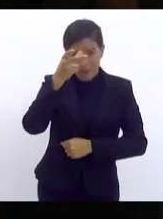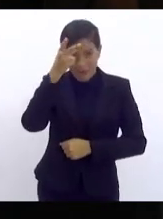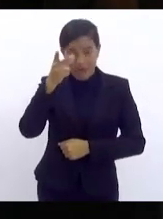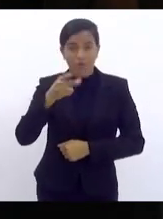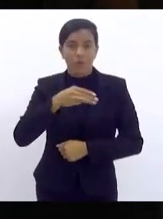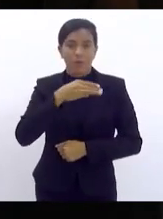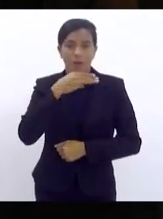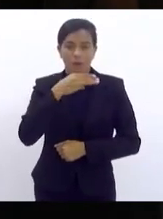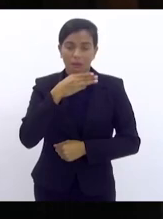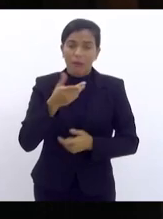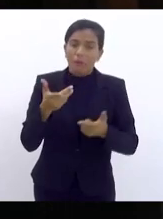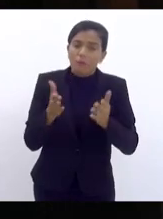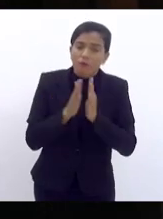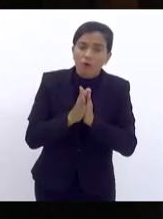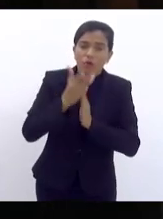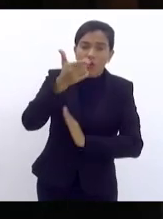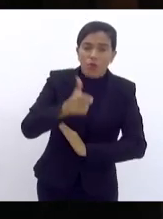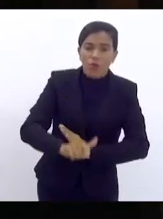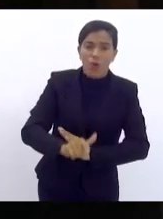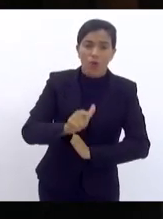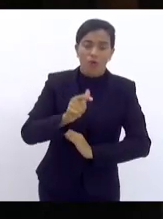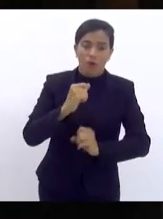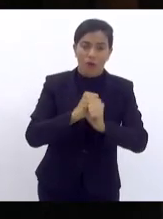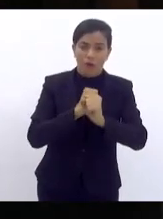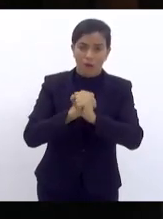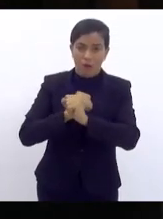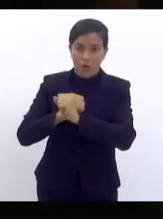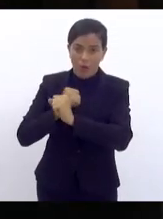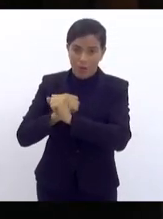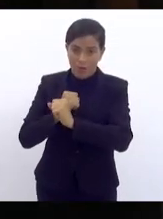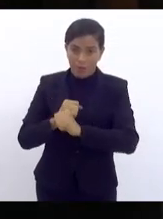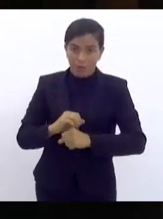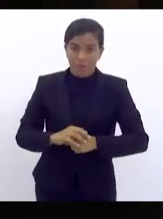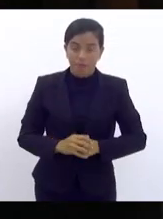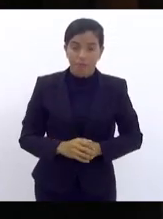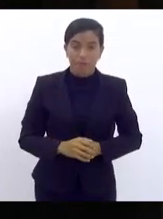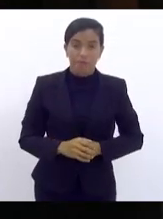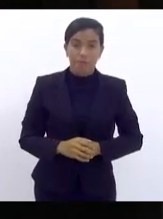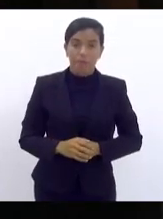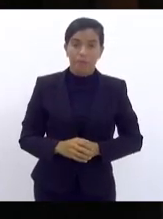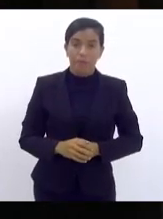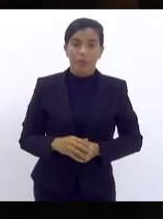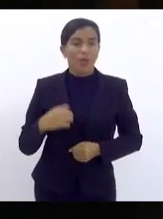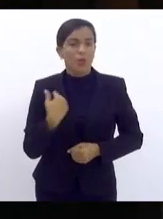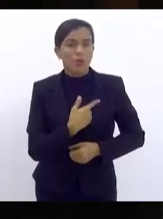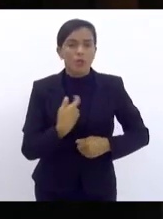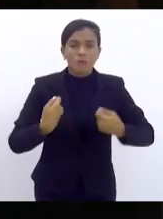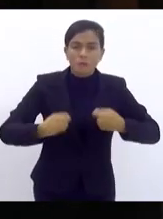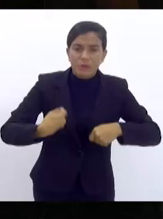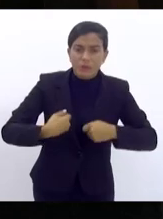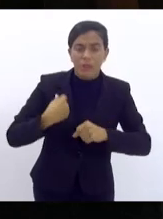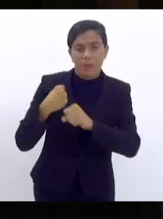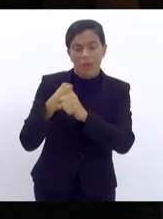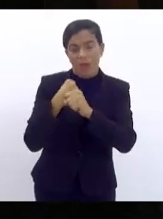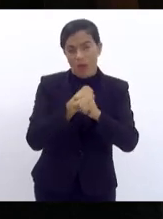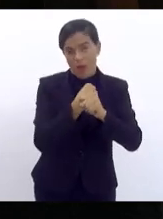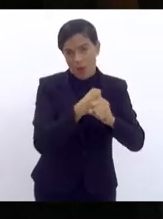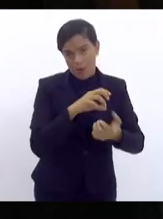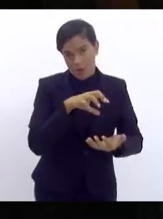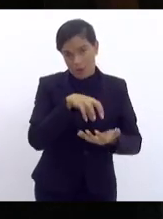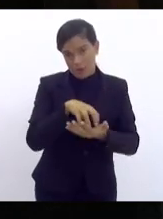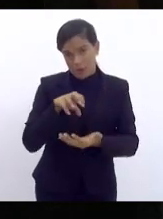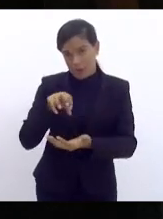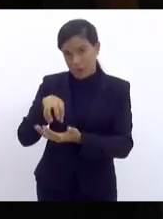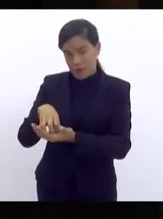retornar essa obra. A gente precisa desse retorno dessa obra para que os